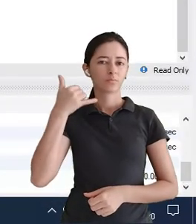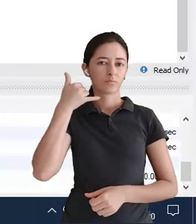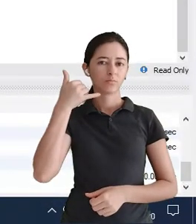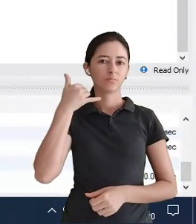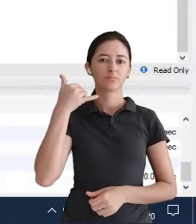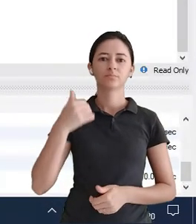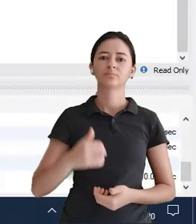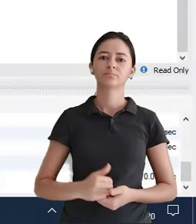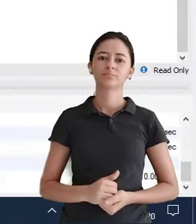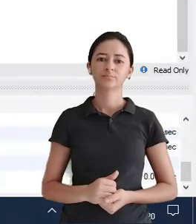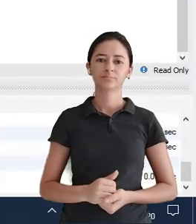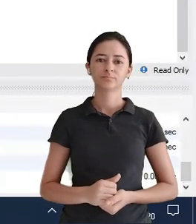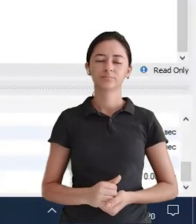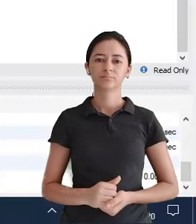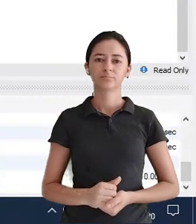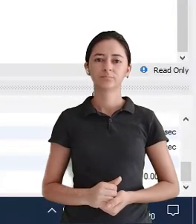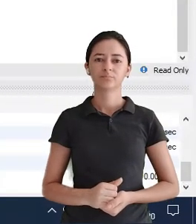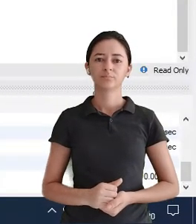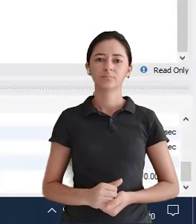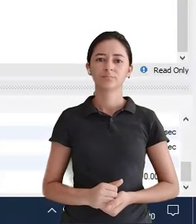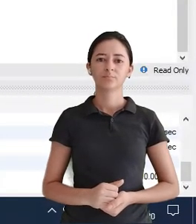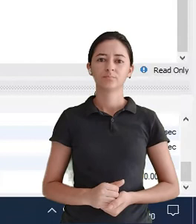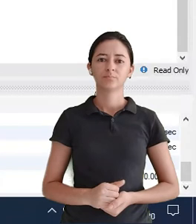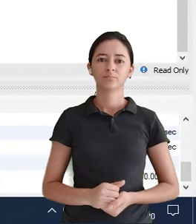Telefone Vamos aqui adicionar o telefone